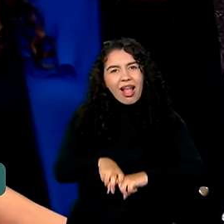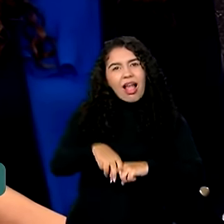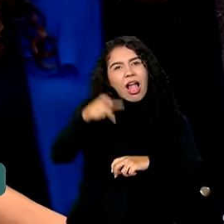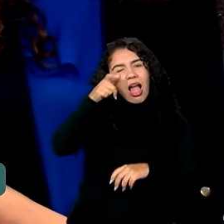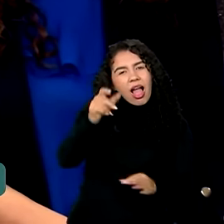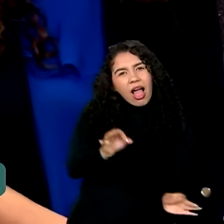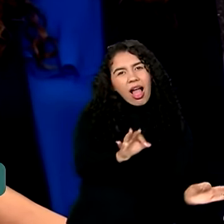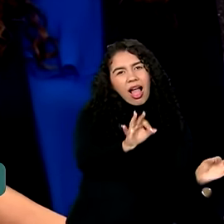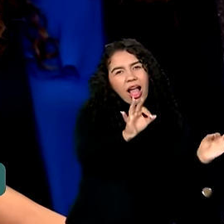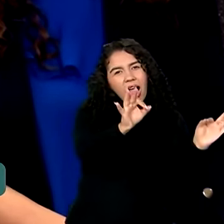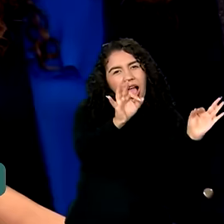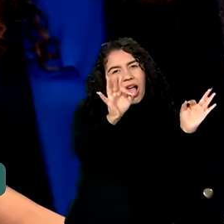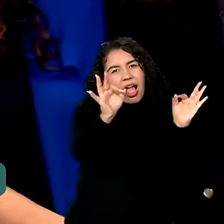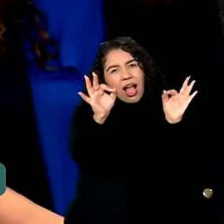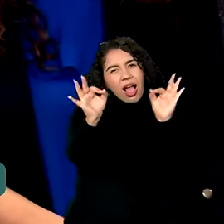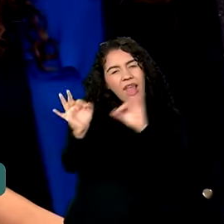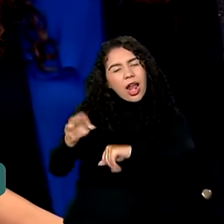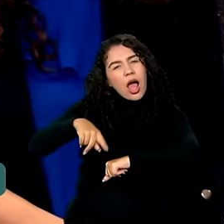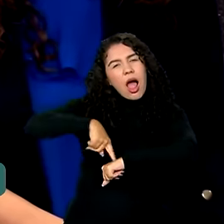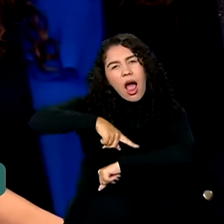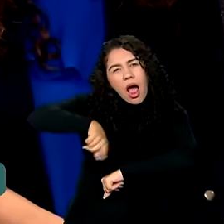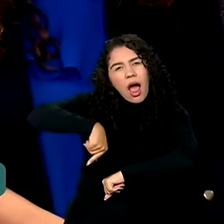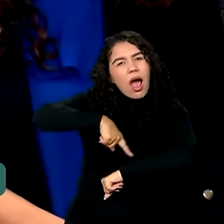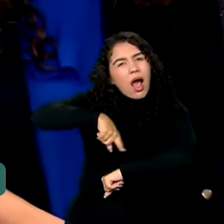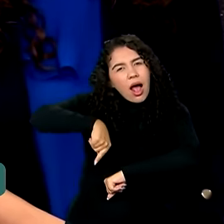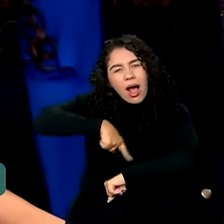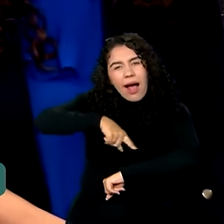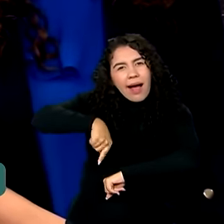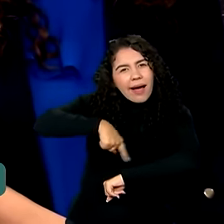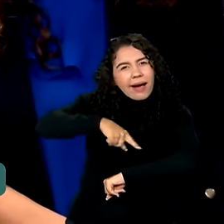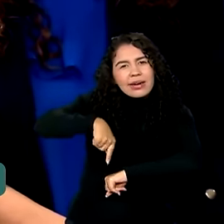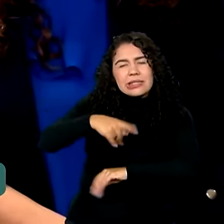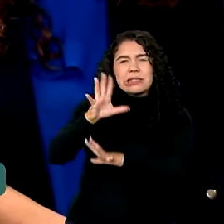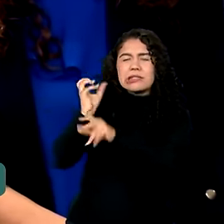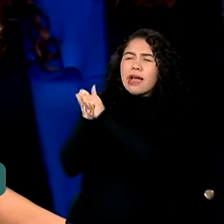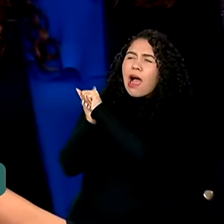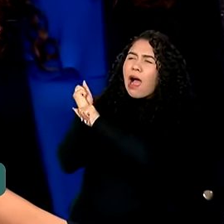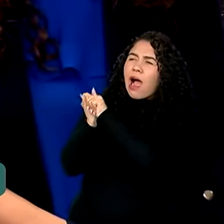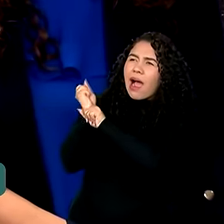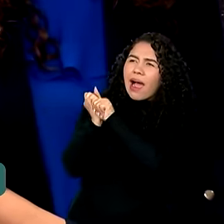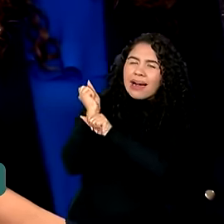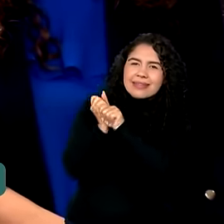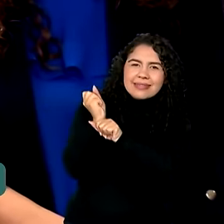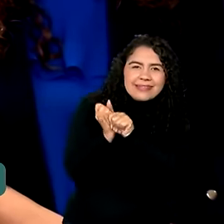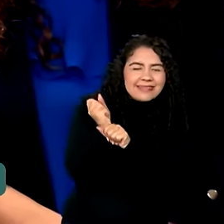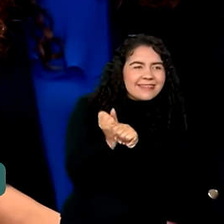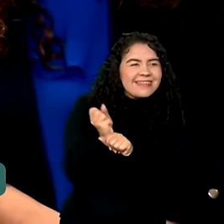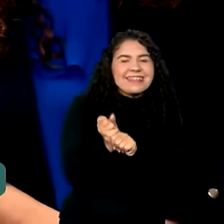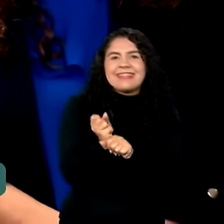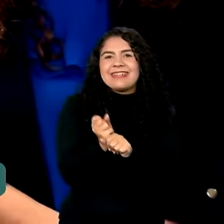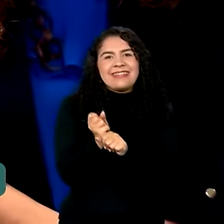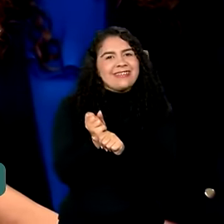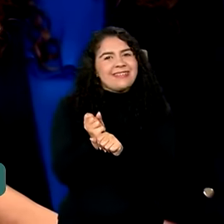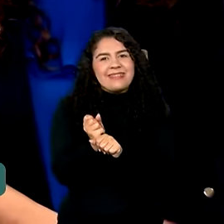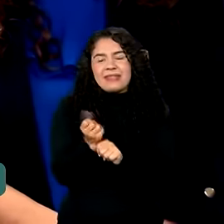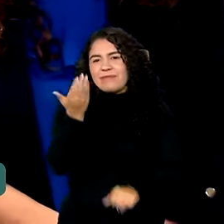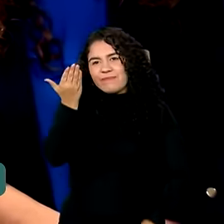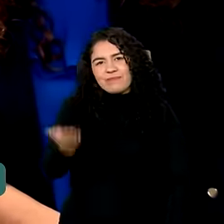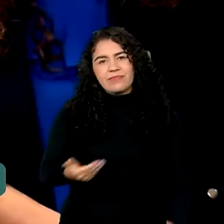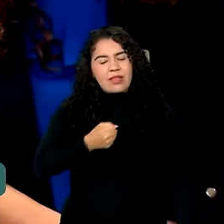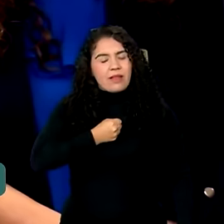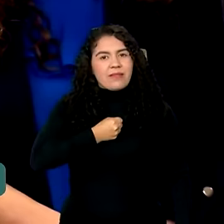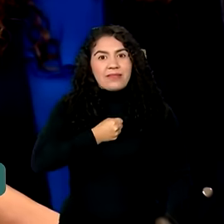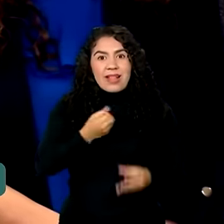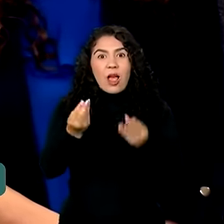sofá da sala vendo televisão, durante anos e anos, a gente tinha o Silvio Santos como uma